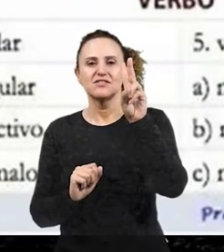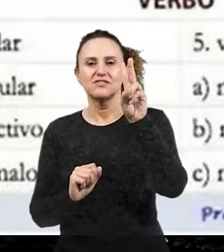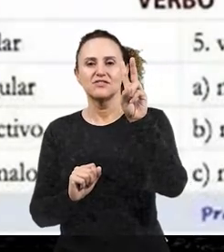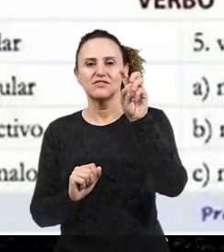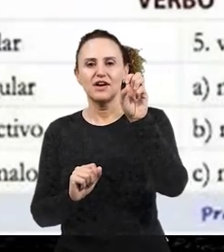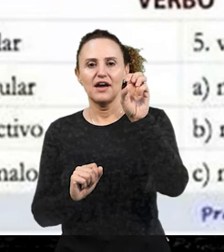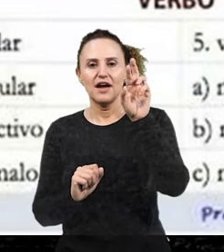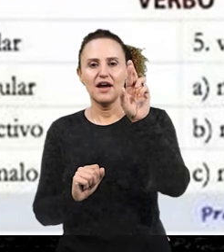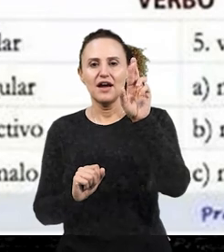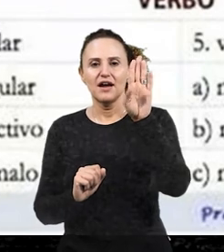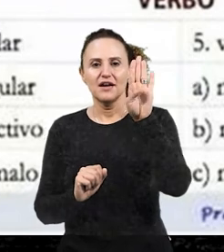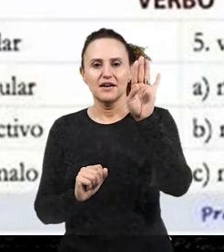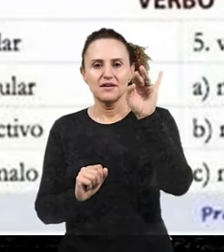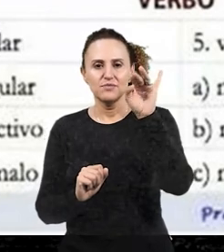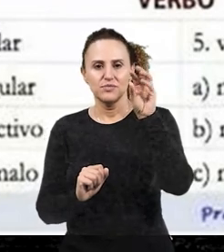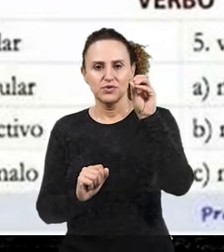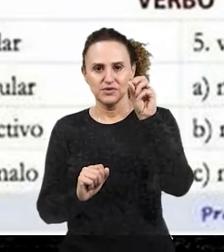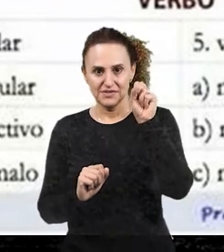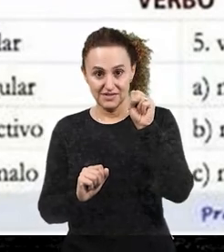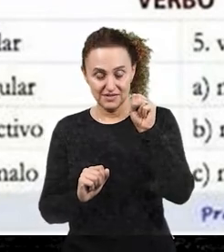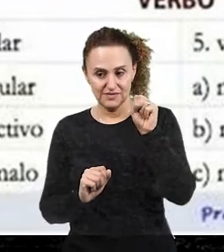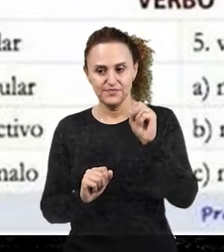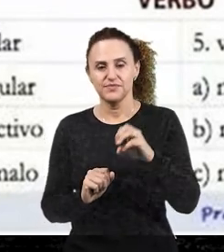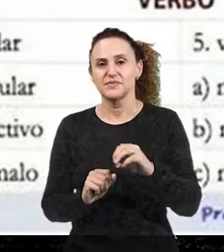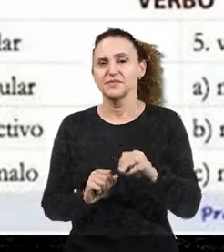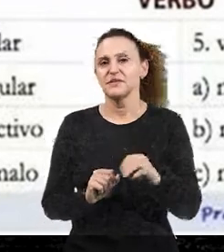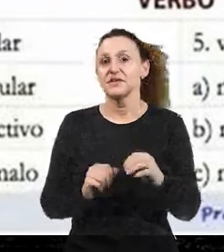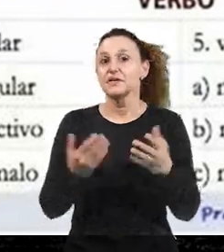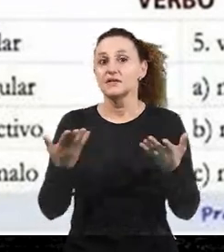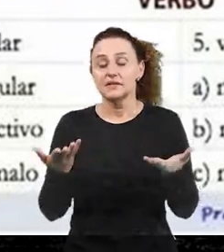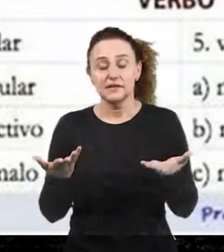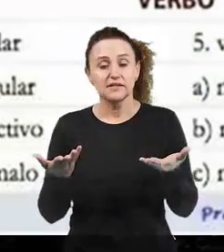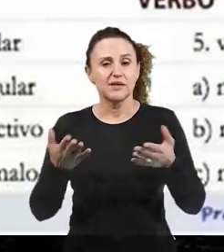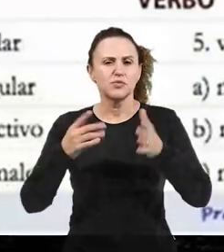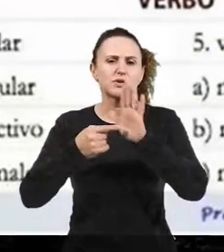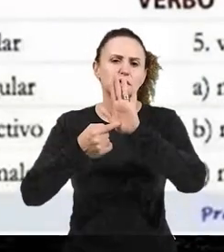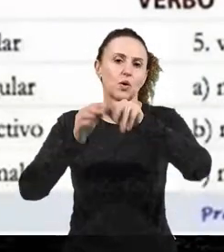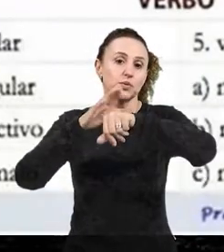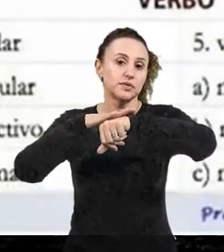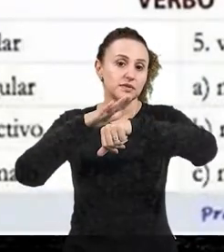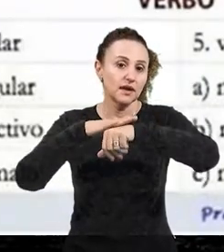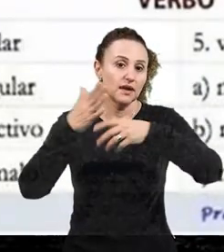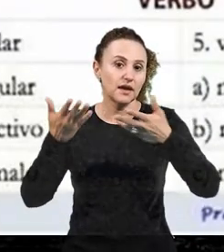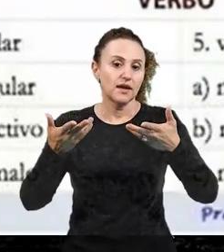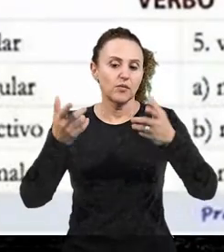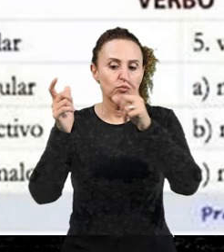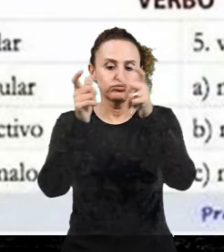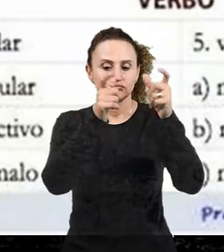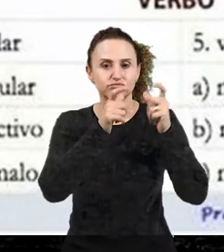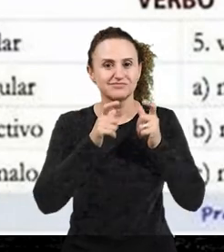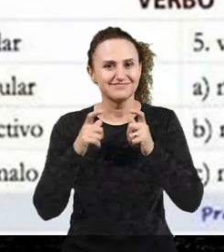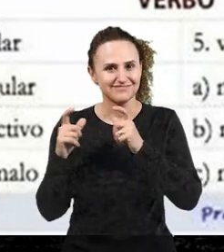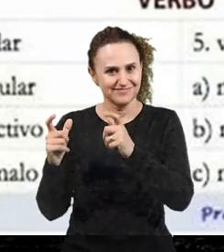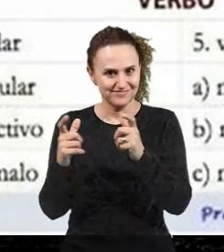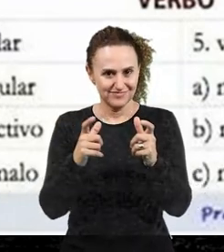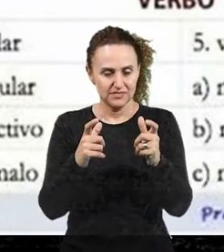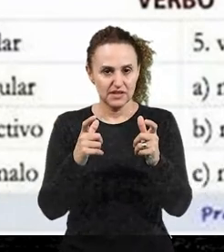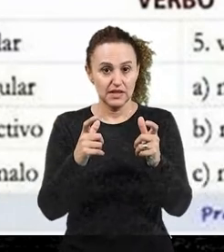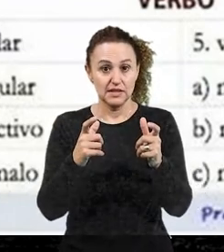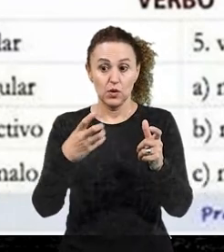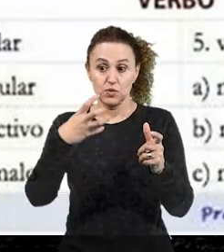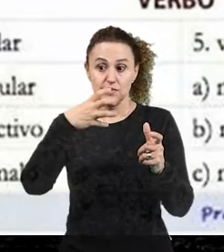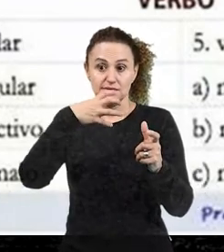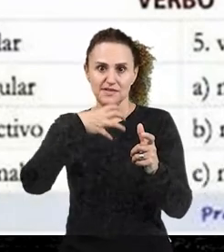quanto ao aspecto, ao critério semântico, porque vai indicar circunstância de tempo, modo, lugar, então, esse é o